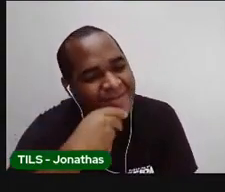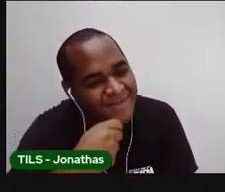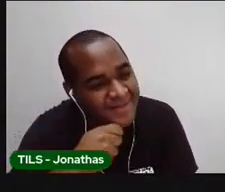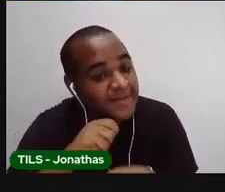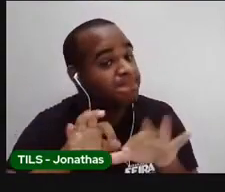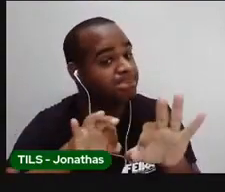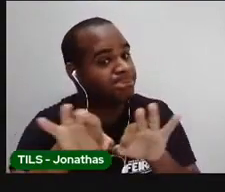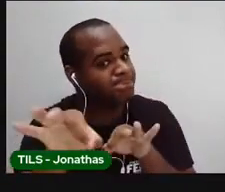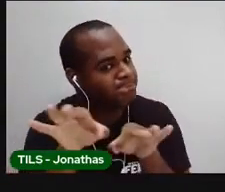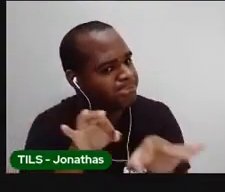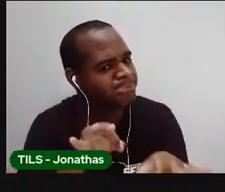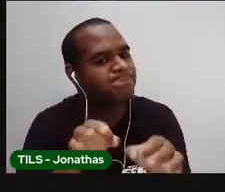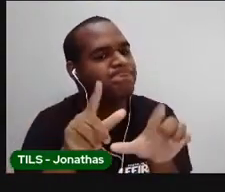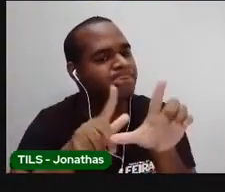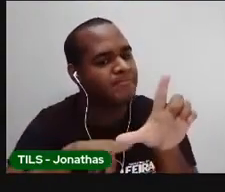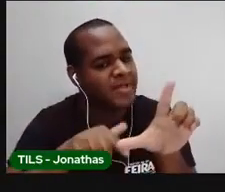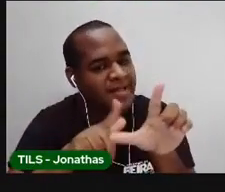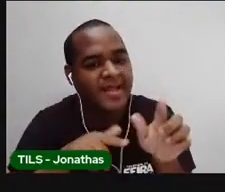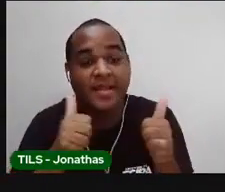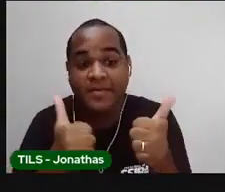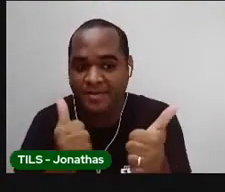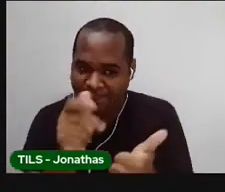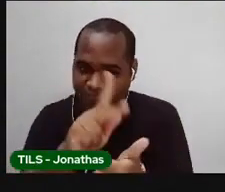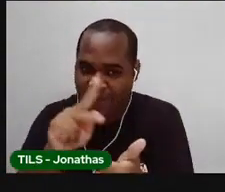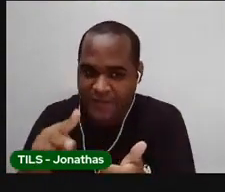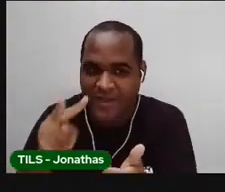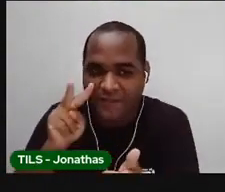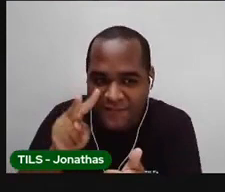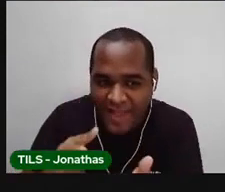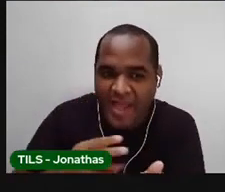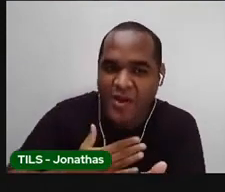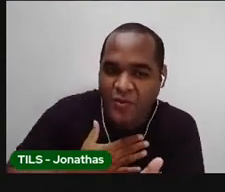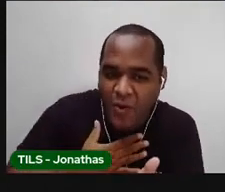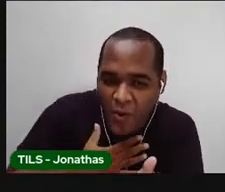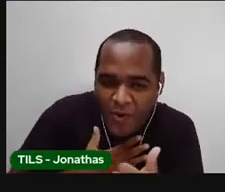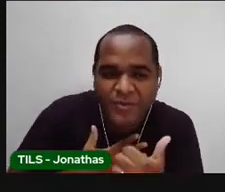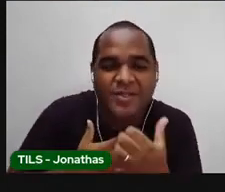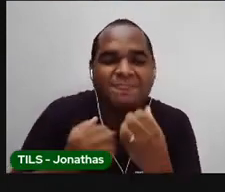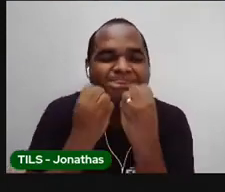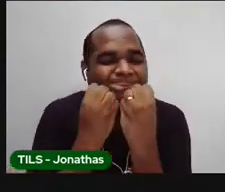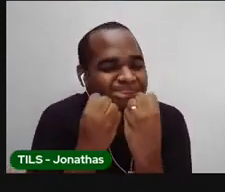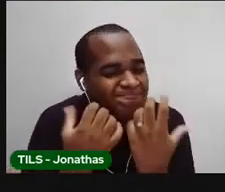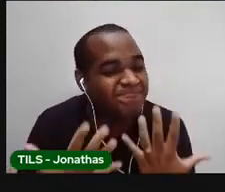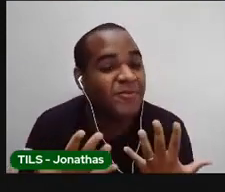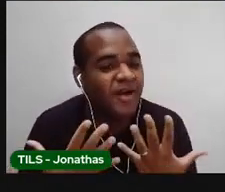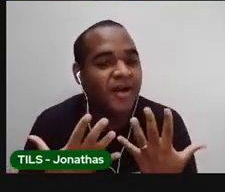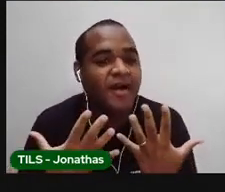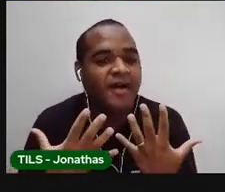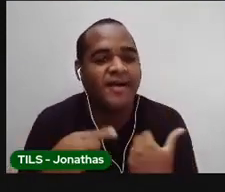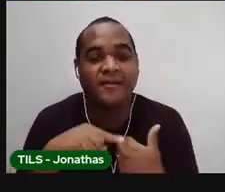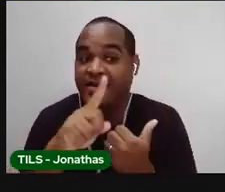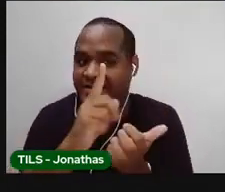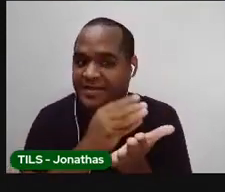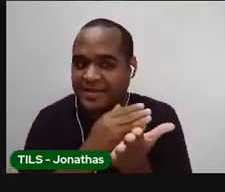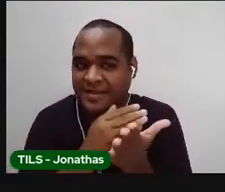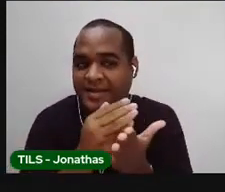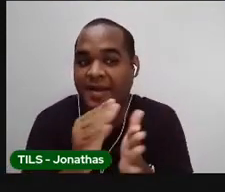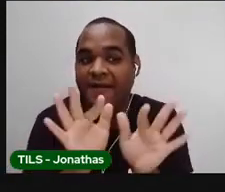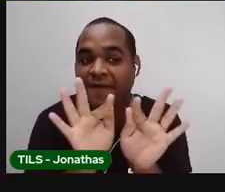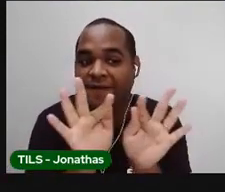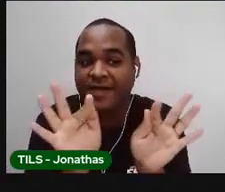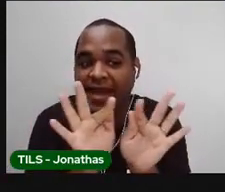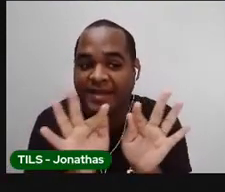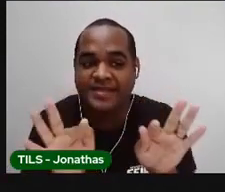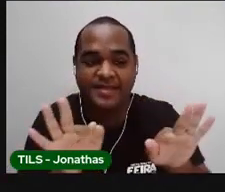caprichada, que é para a sua Prózinha ou seu professor ficar bem orgulhoso. Início de frase e